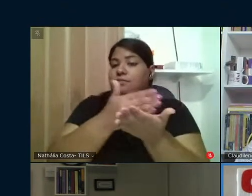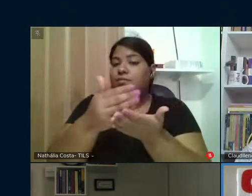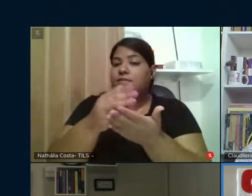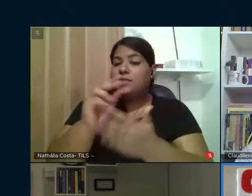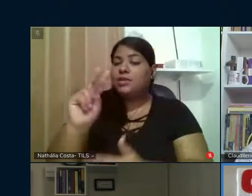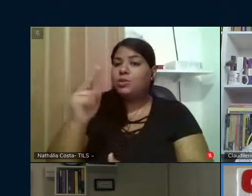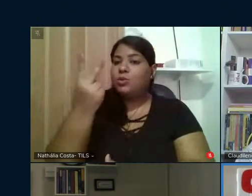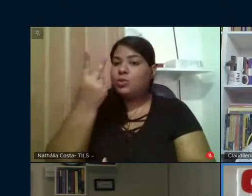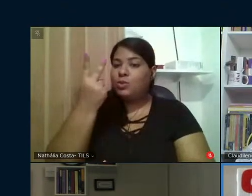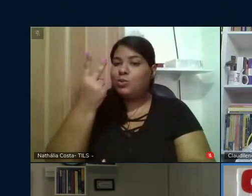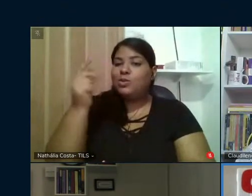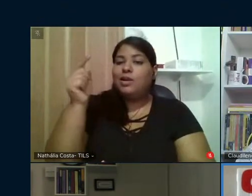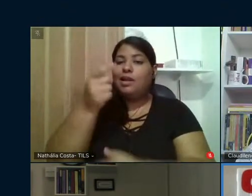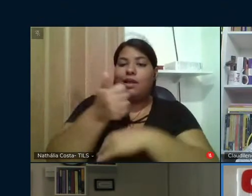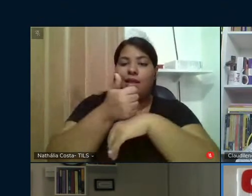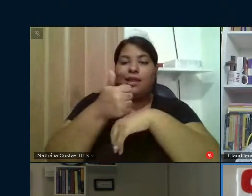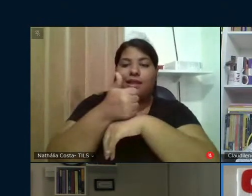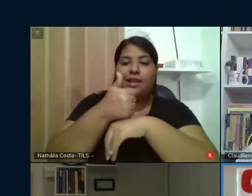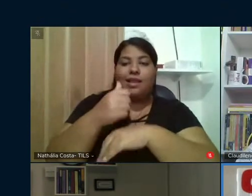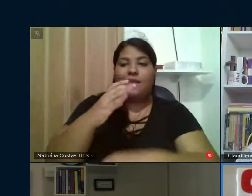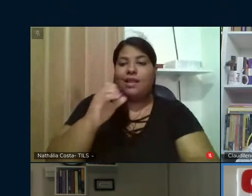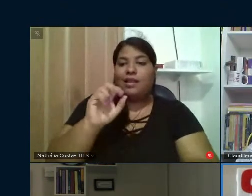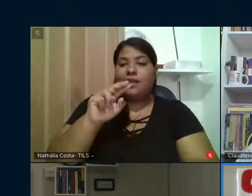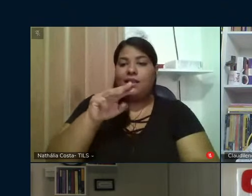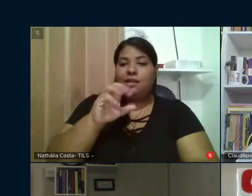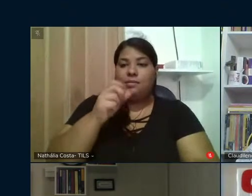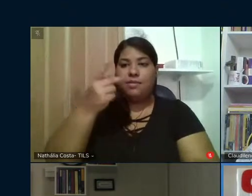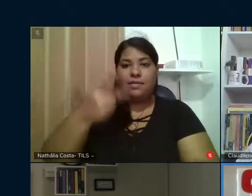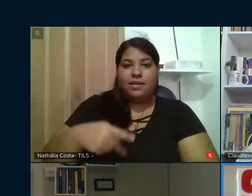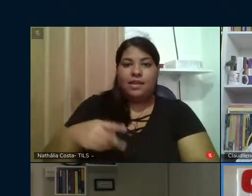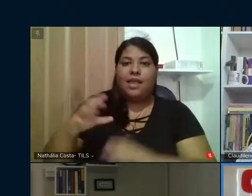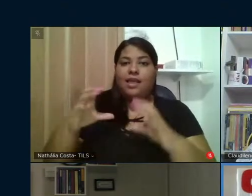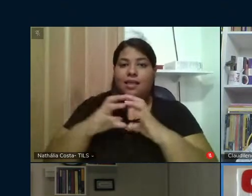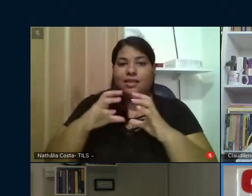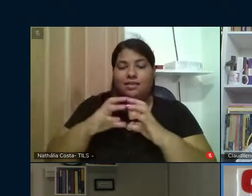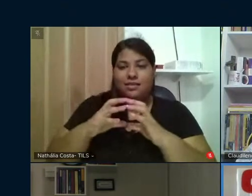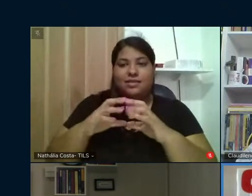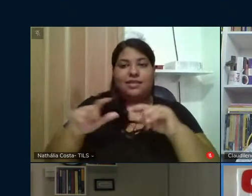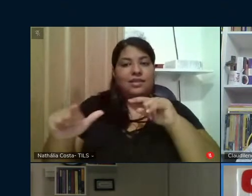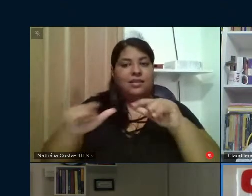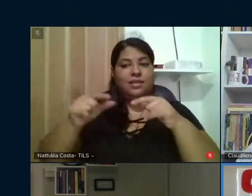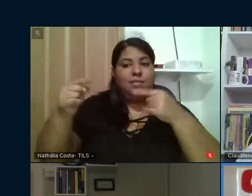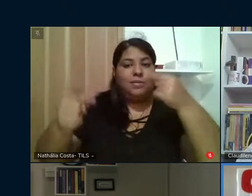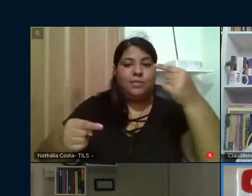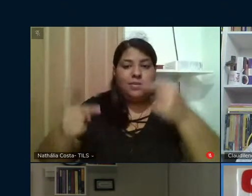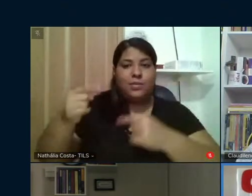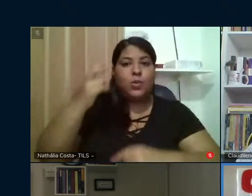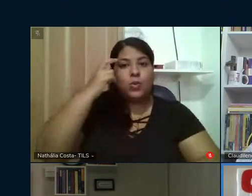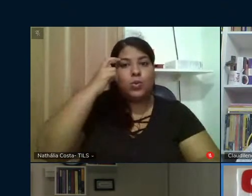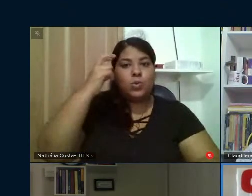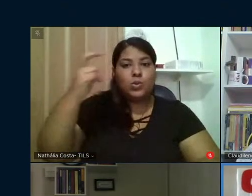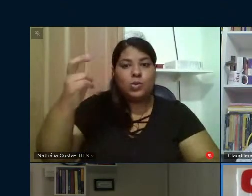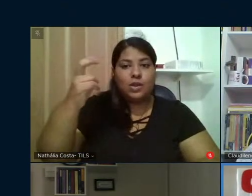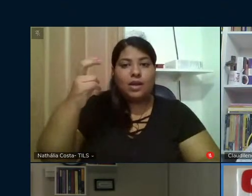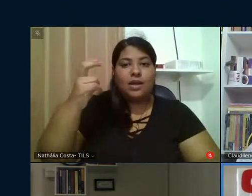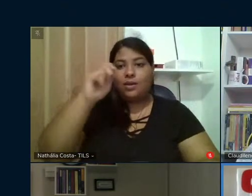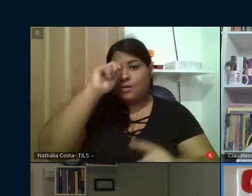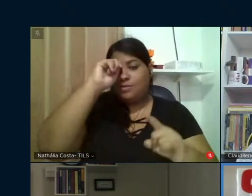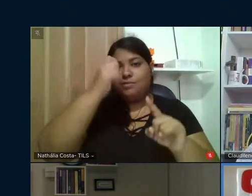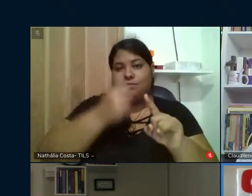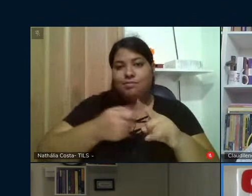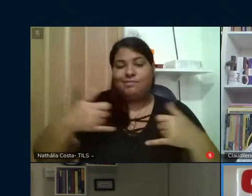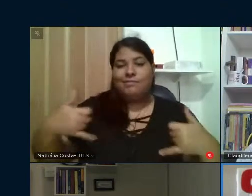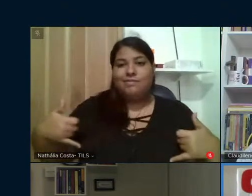horas, lá na Praça do Carmo, aqui no Recife, atividade política-cultural em homenagem ao